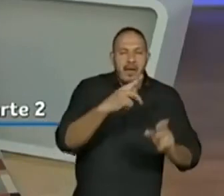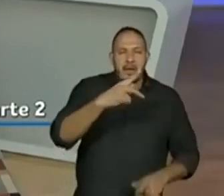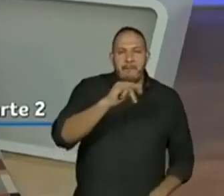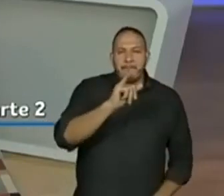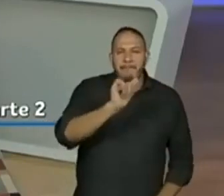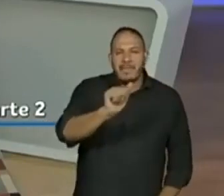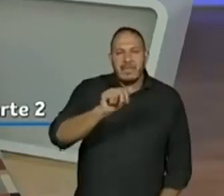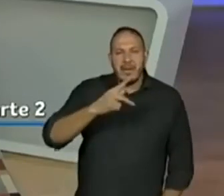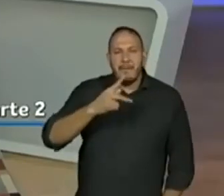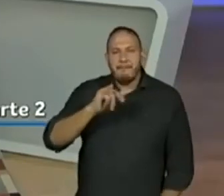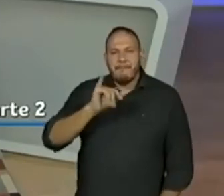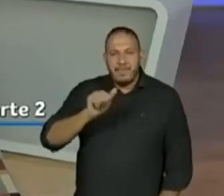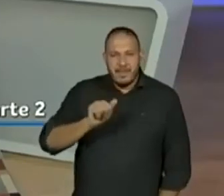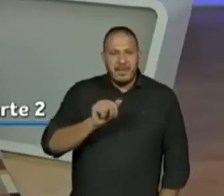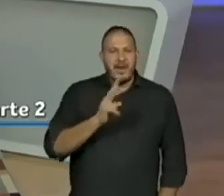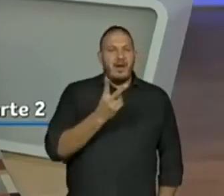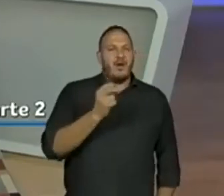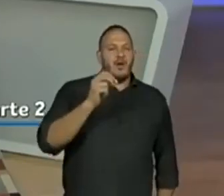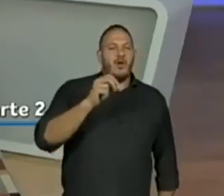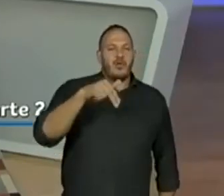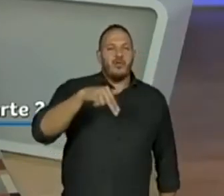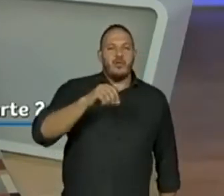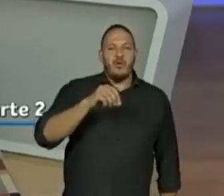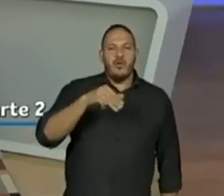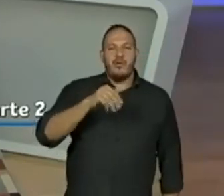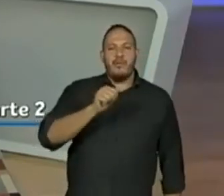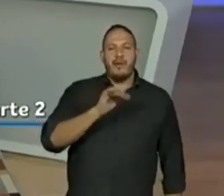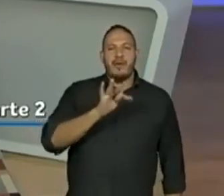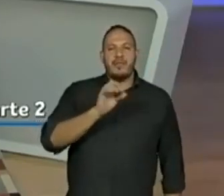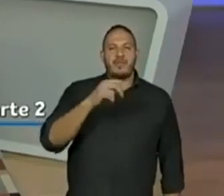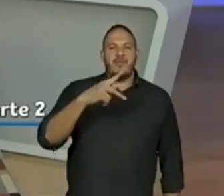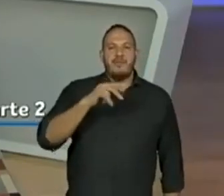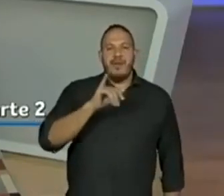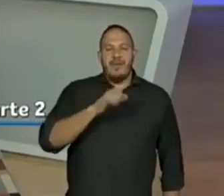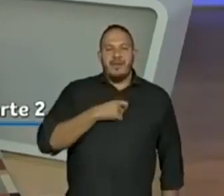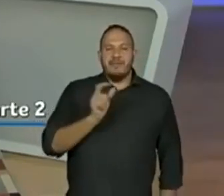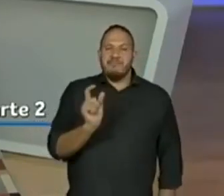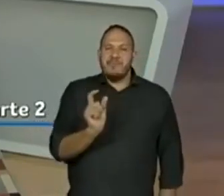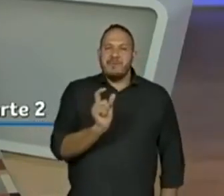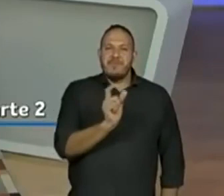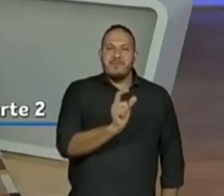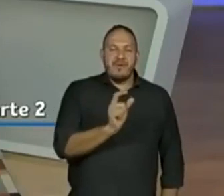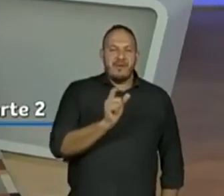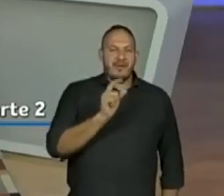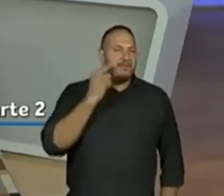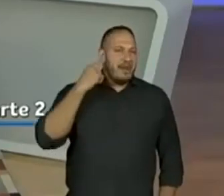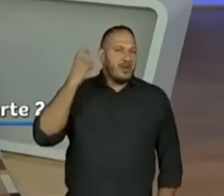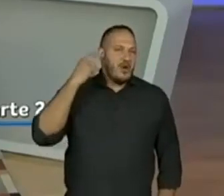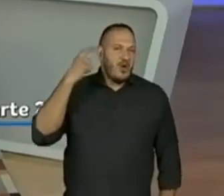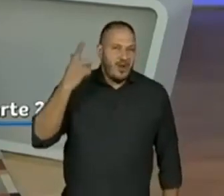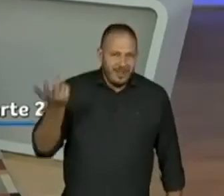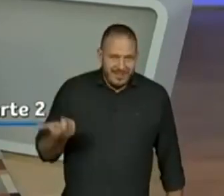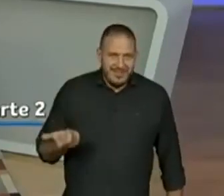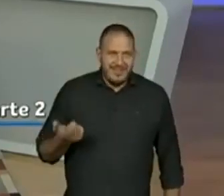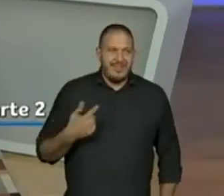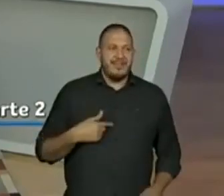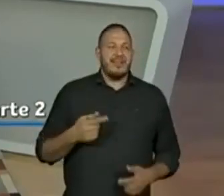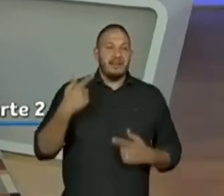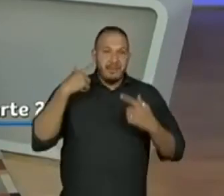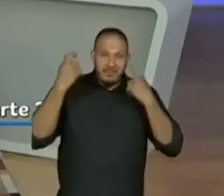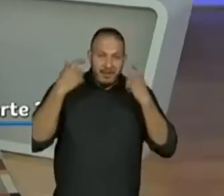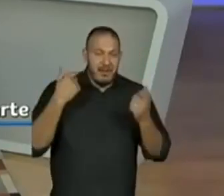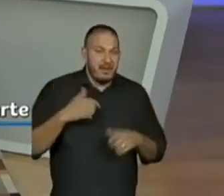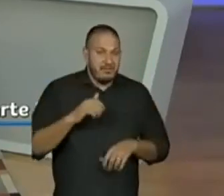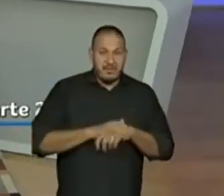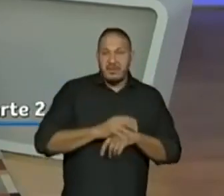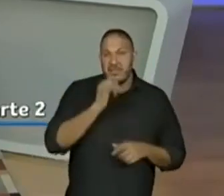onomatopeia? Ela colocou como uma pergunta. Seria se eu tivesse... Eu não vou colocar aqui com a questão de onomatopeia, mas a